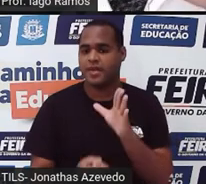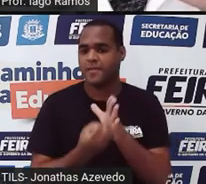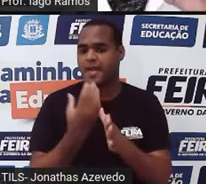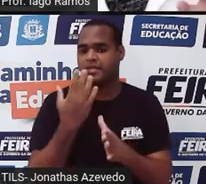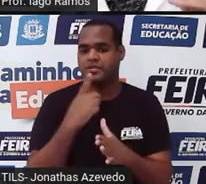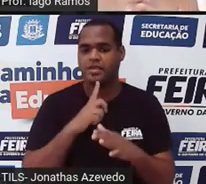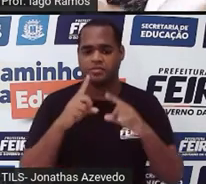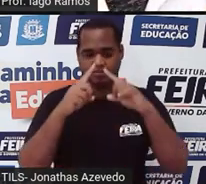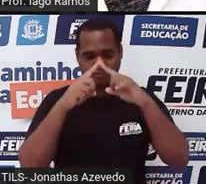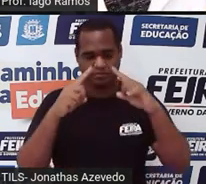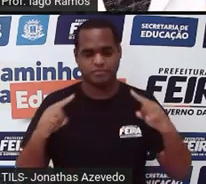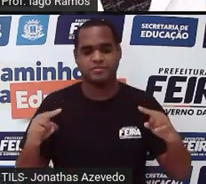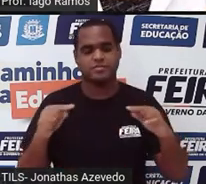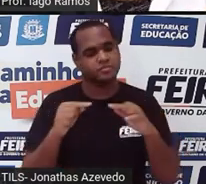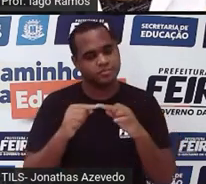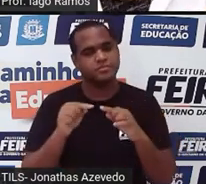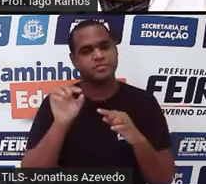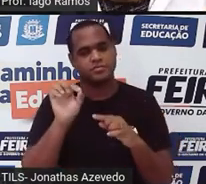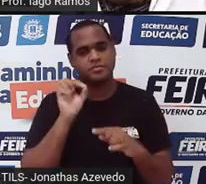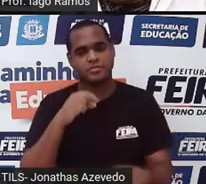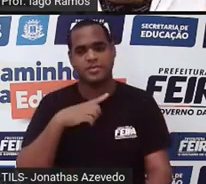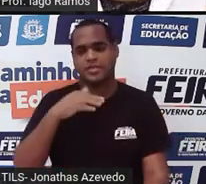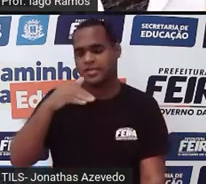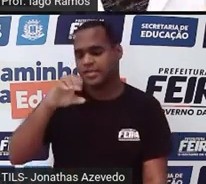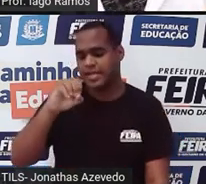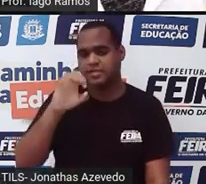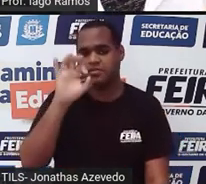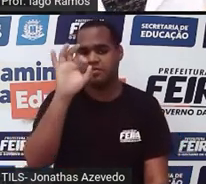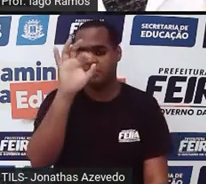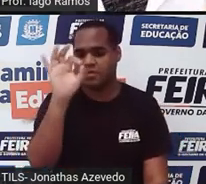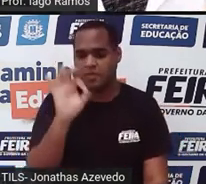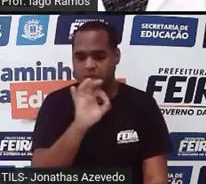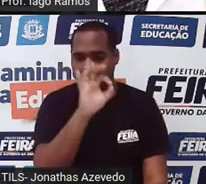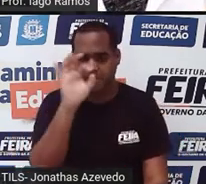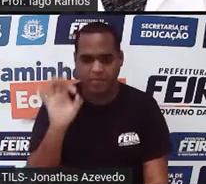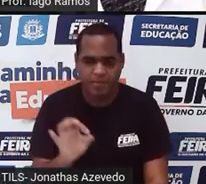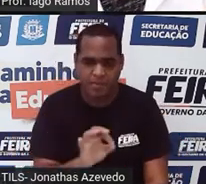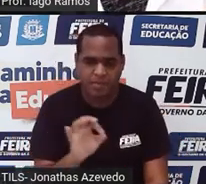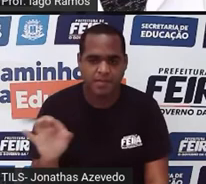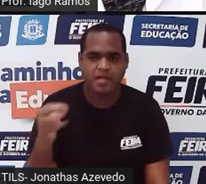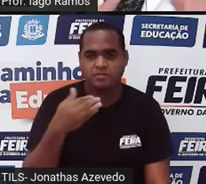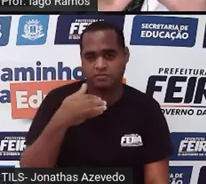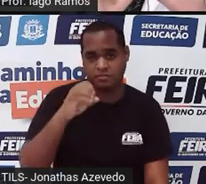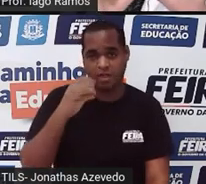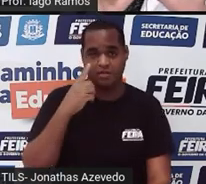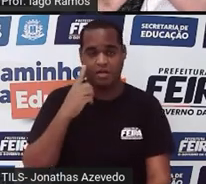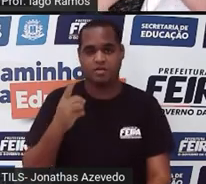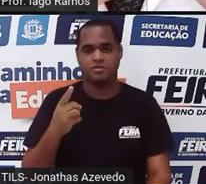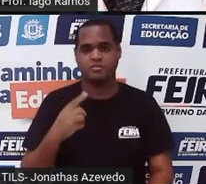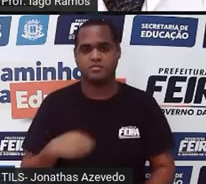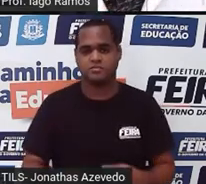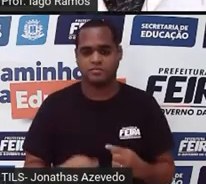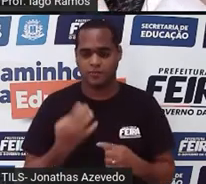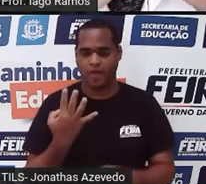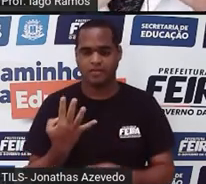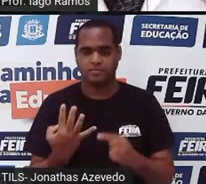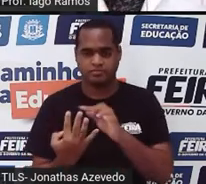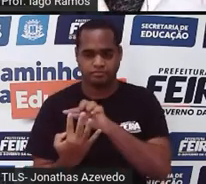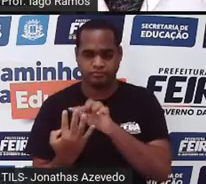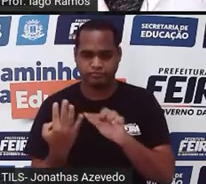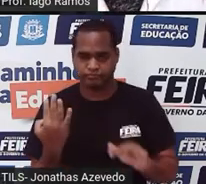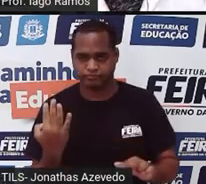triângulozinho formado com 10 bolinhas e essas bolinhas estão organizadas assim. 4 embaixo,